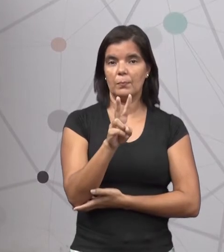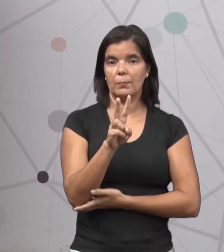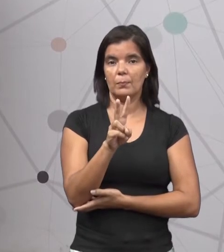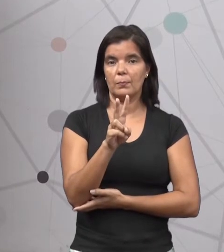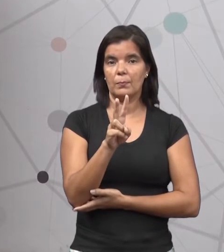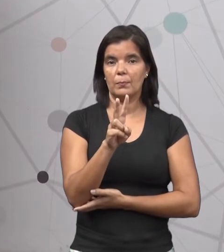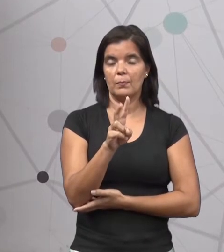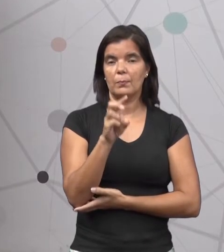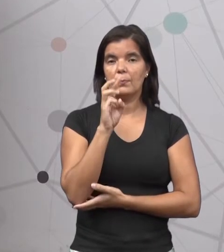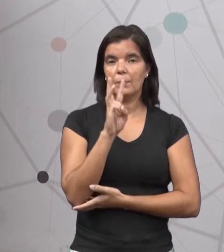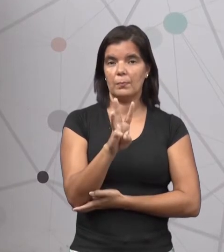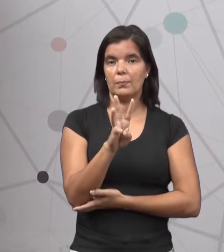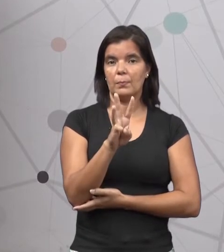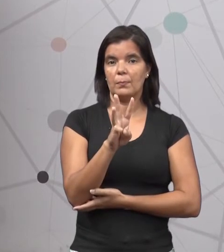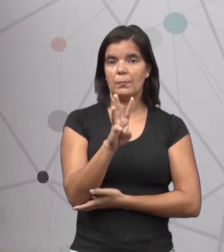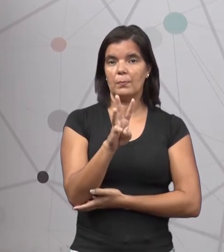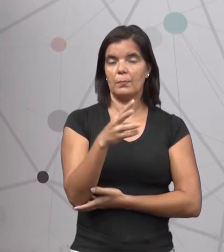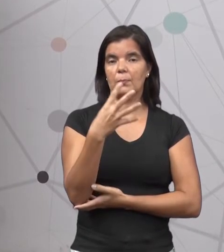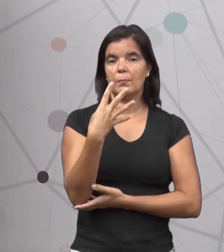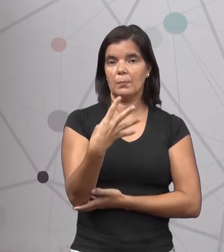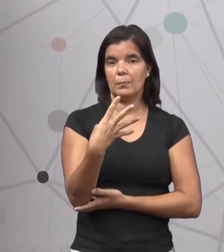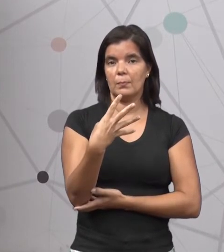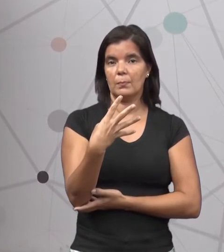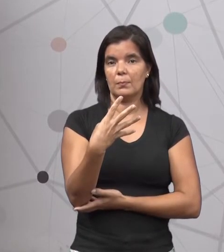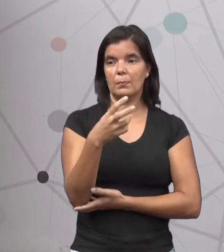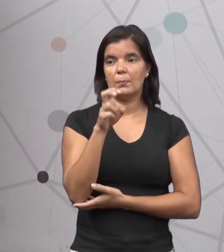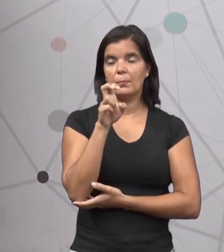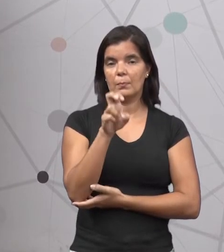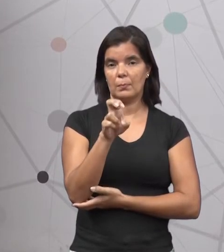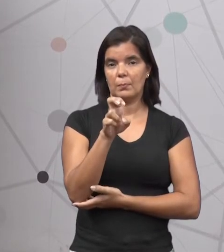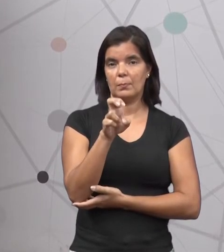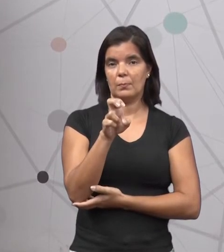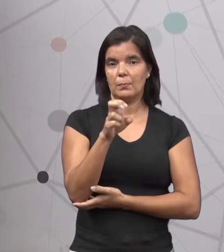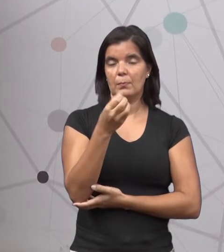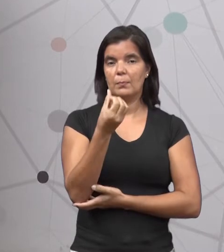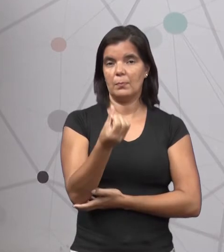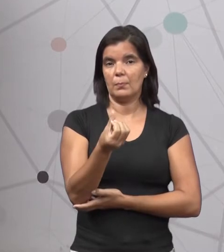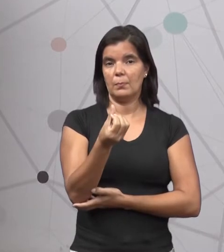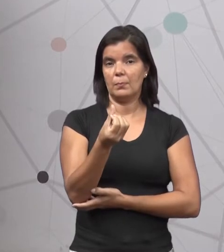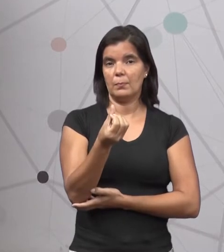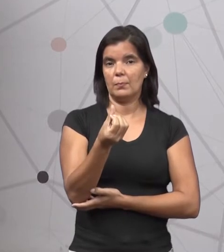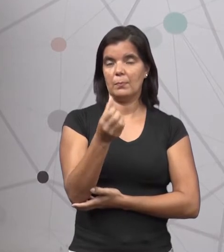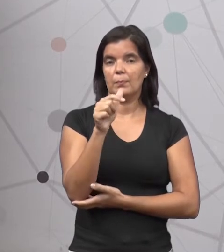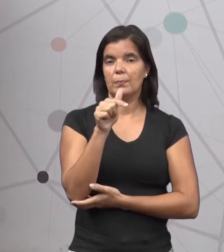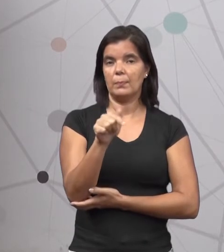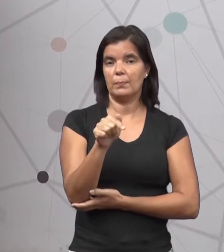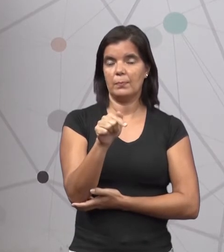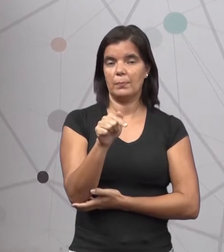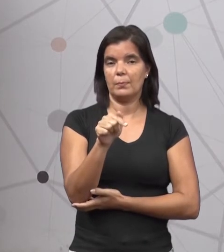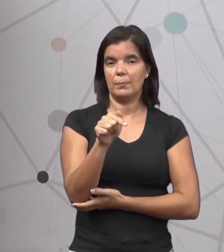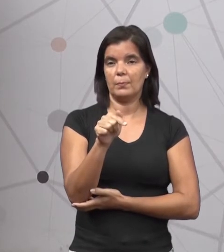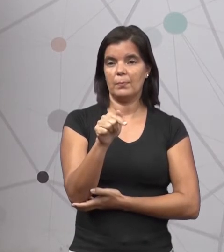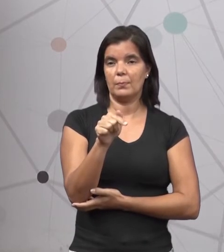Três Quatro Cinco Seis Sete